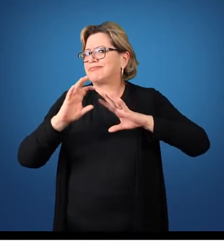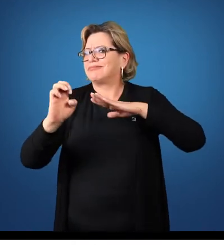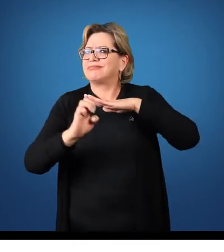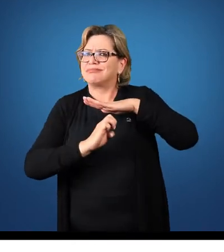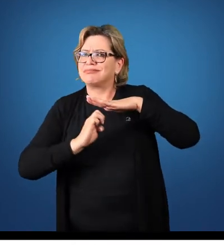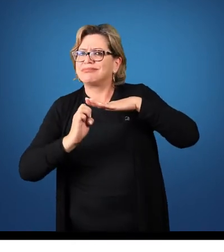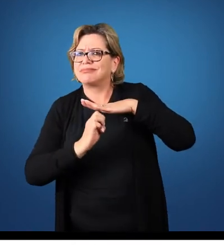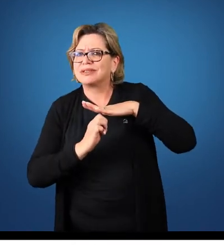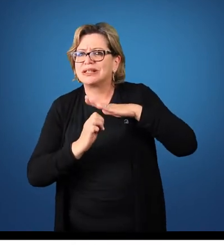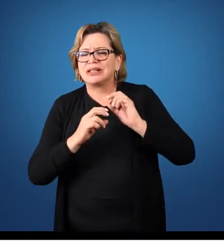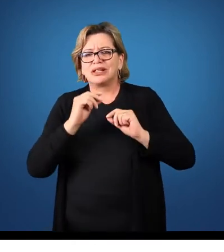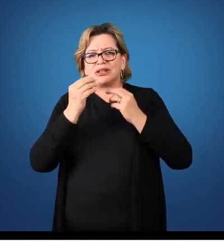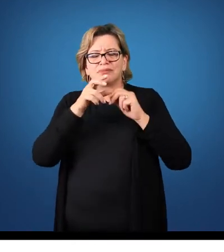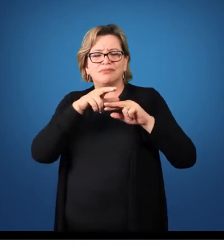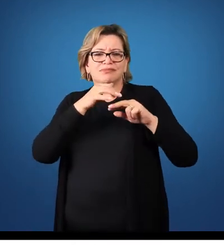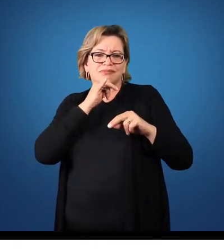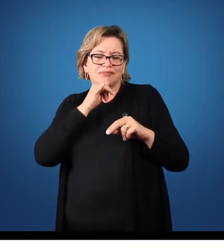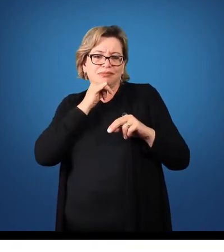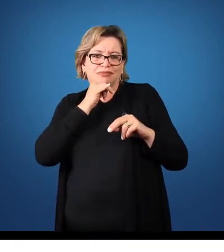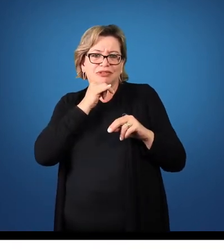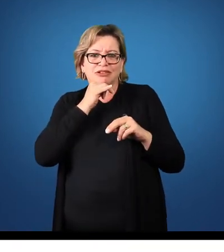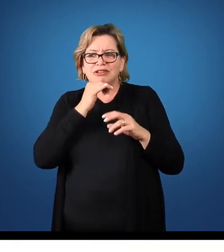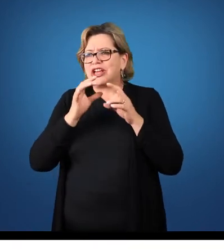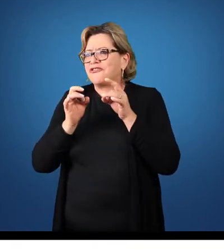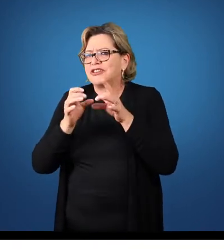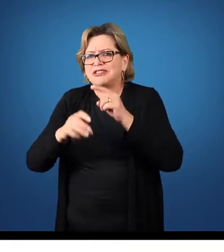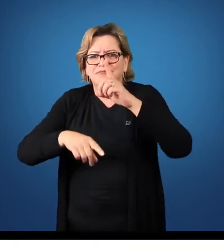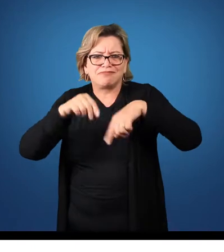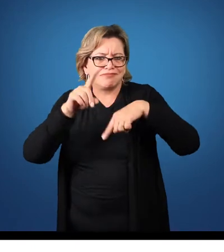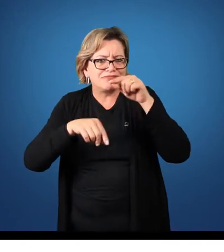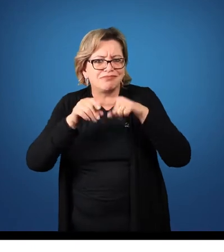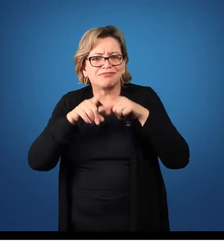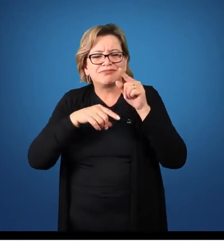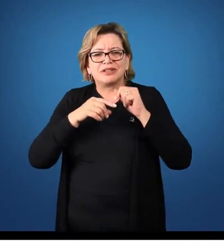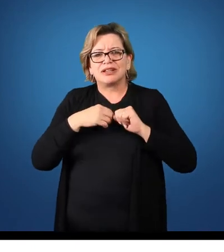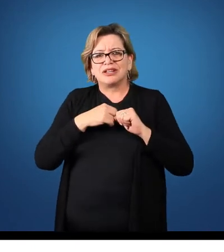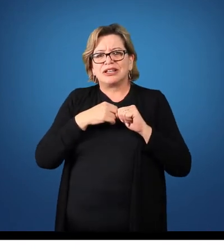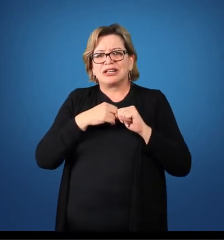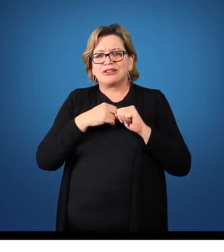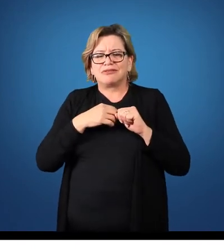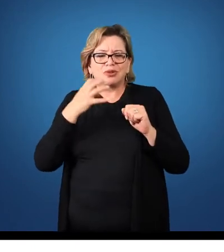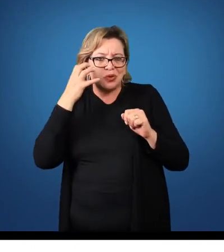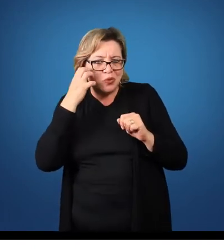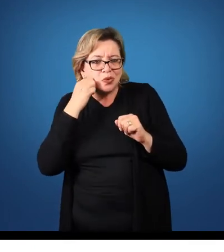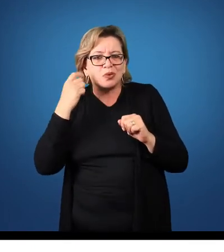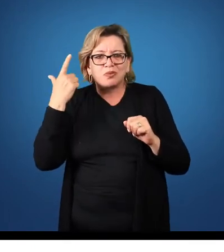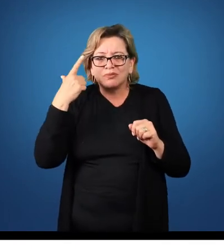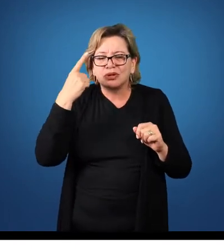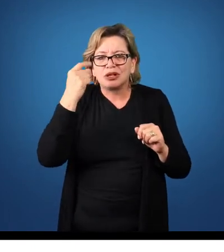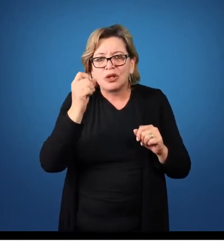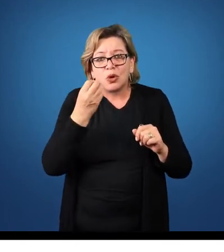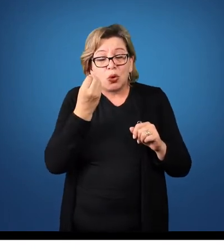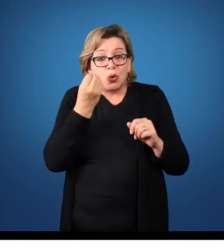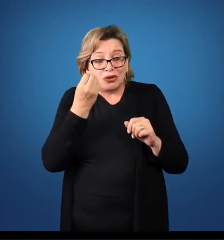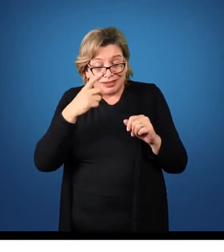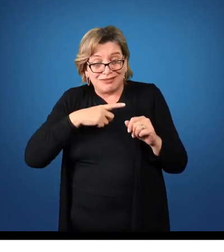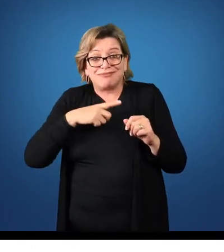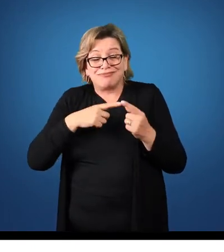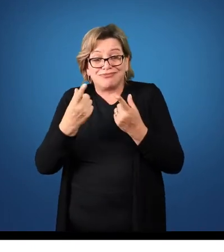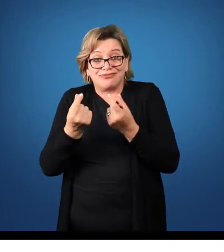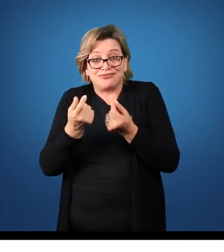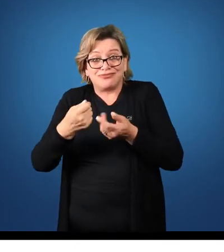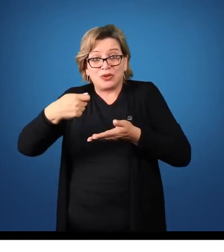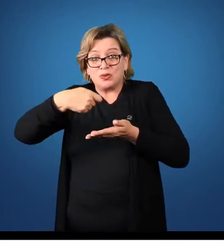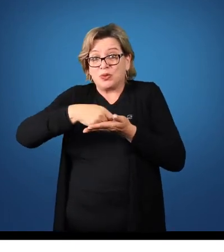trabalha, seja, por exemplo, uma venda de produtos, ela ganhou dinheiro naquilo, houve entrada de recursos